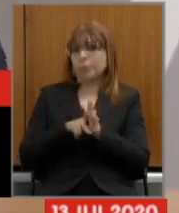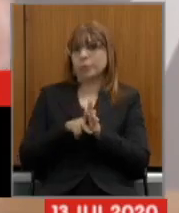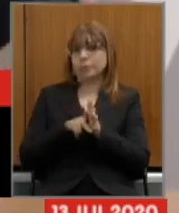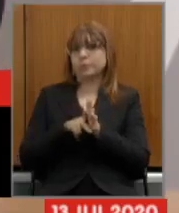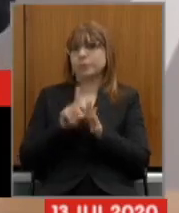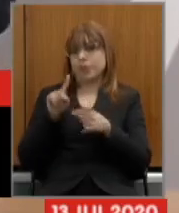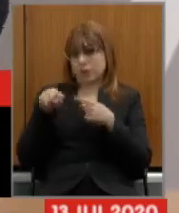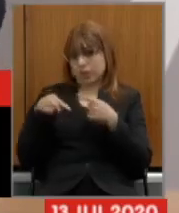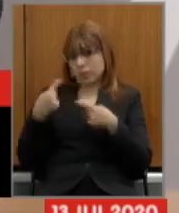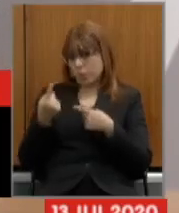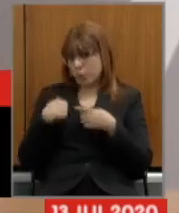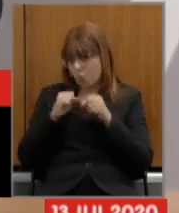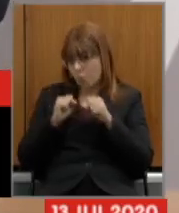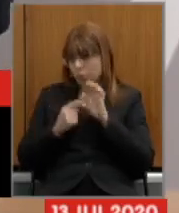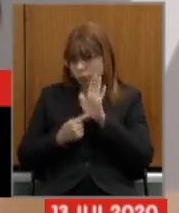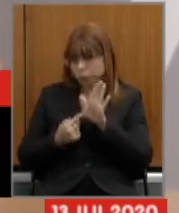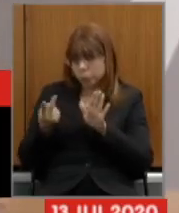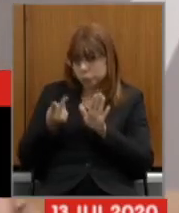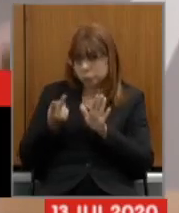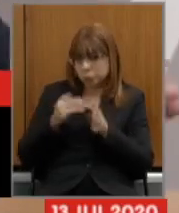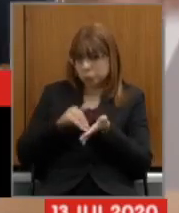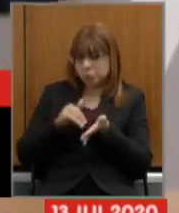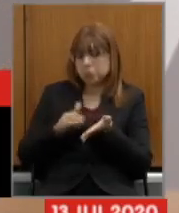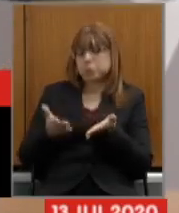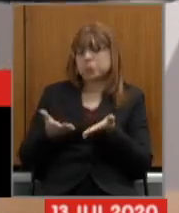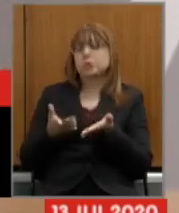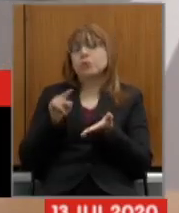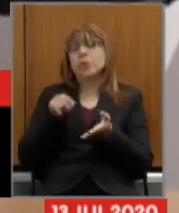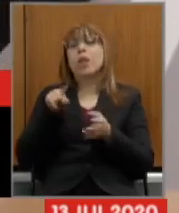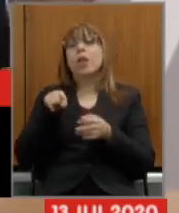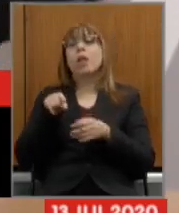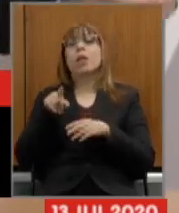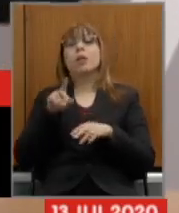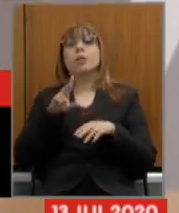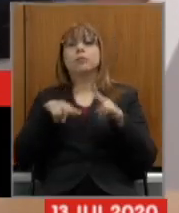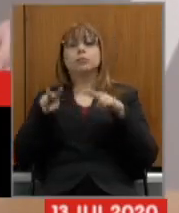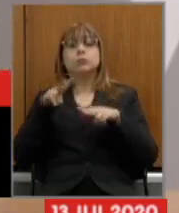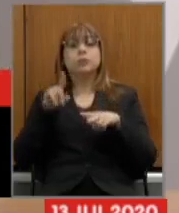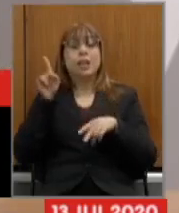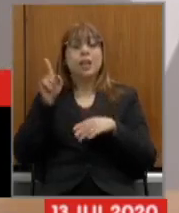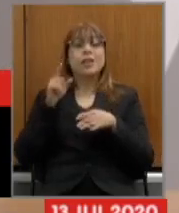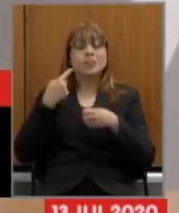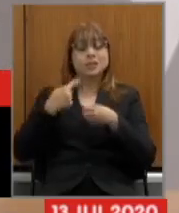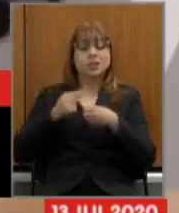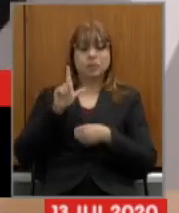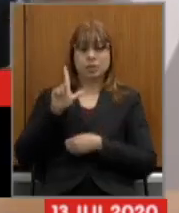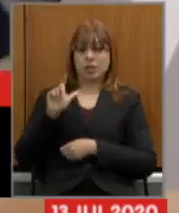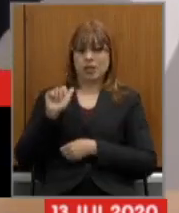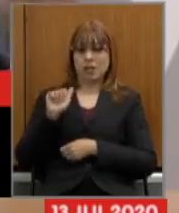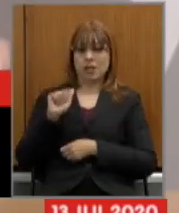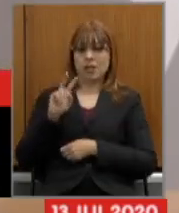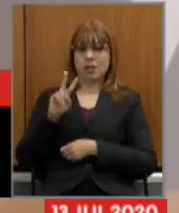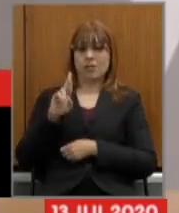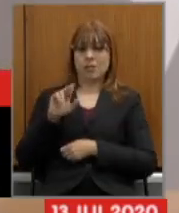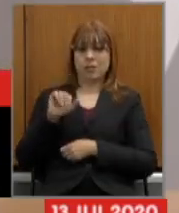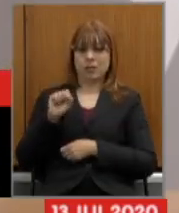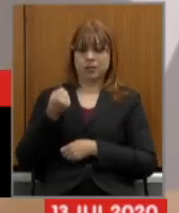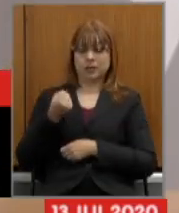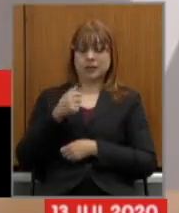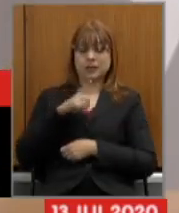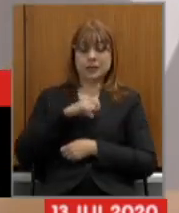depois posso até passar para os senhores análise que foi feita do regime próprio da cidade de Lavras com 145